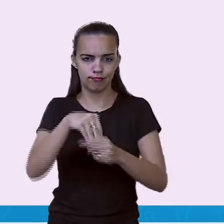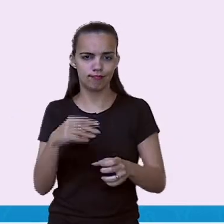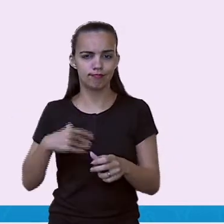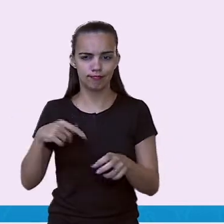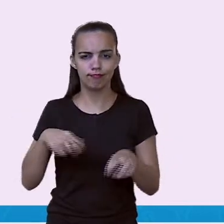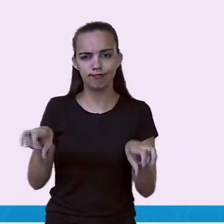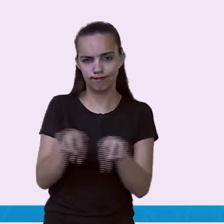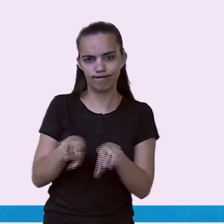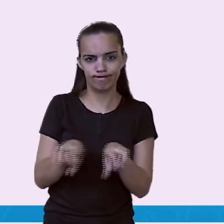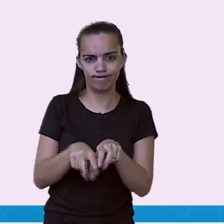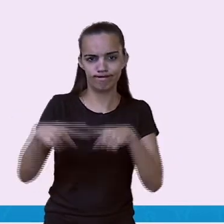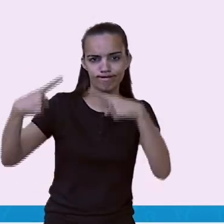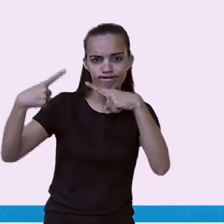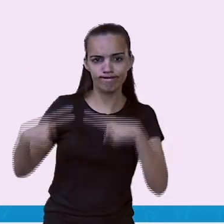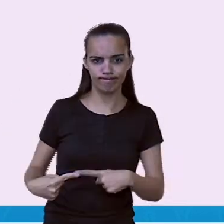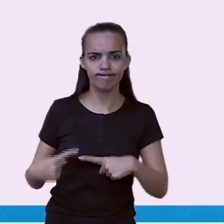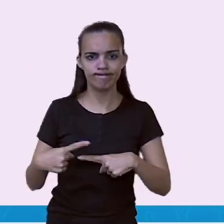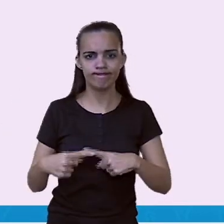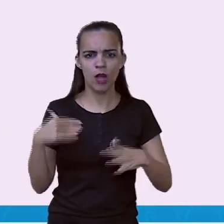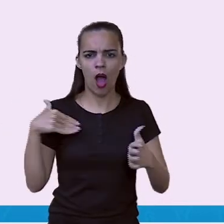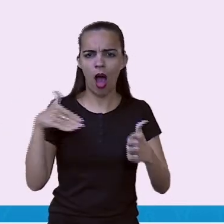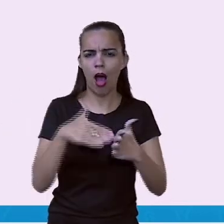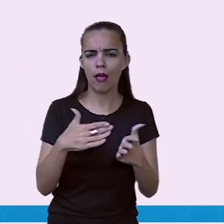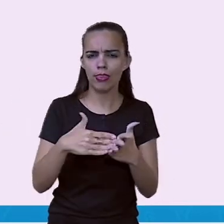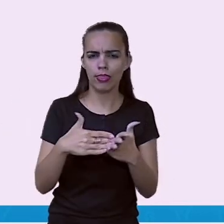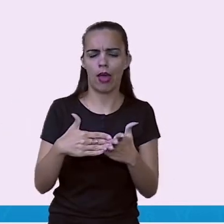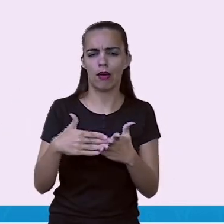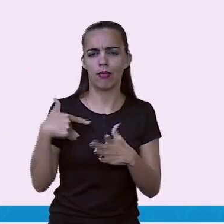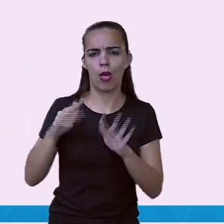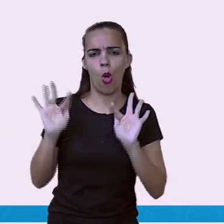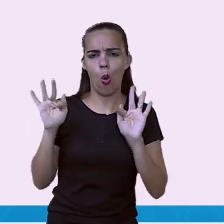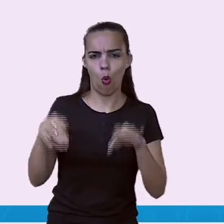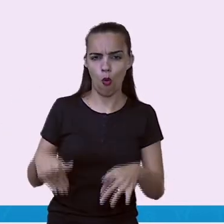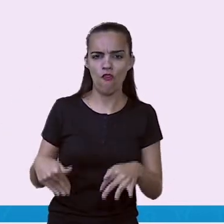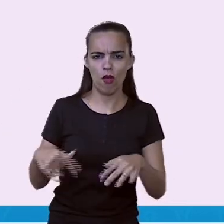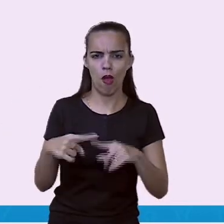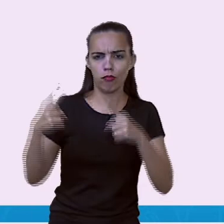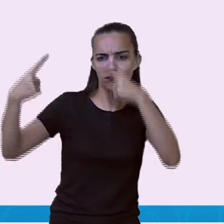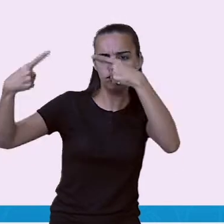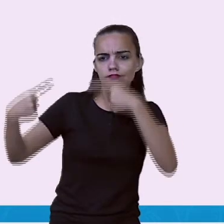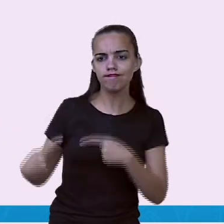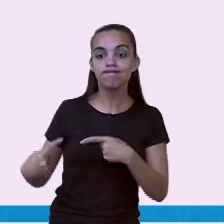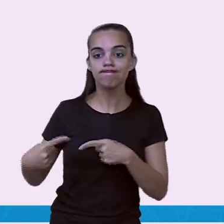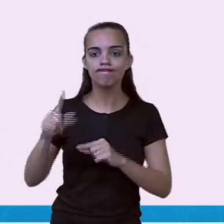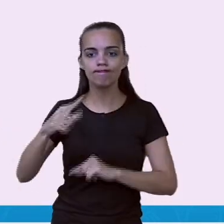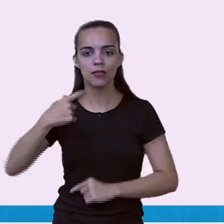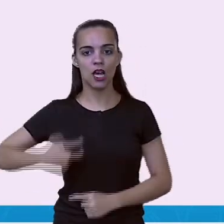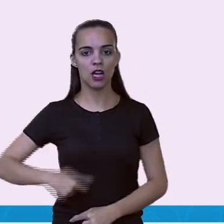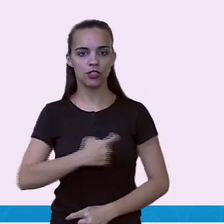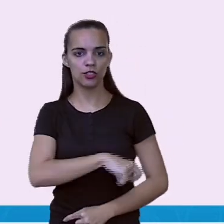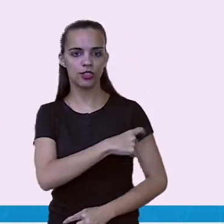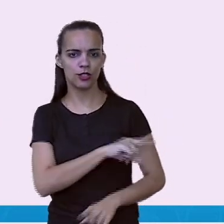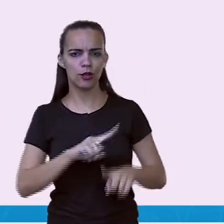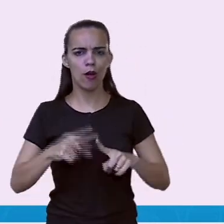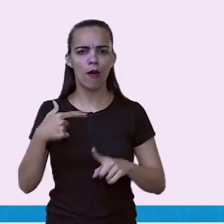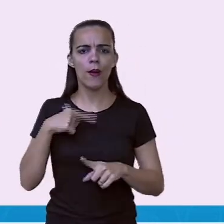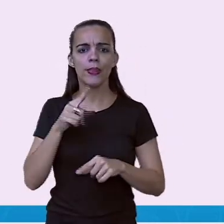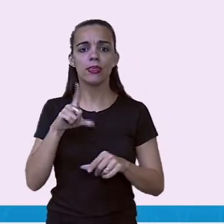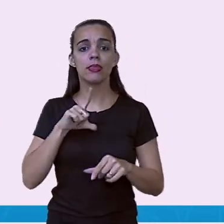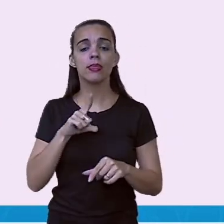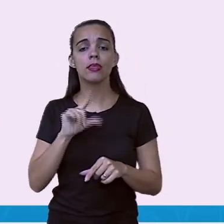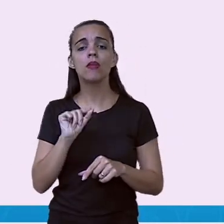Argentina, que contava com o Lionel Messi, a grande figura mundial. Durante a partida,